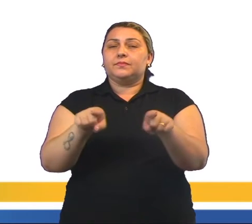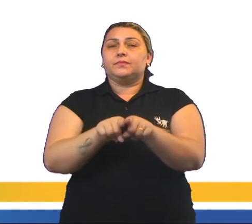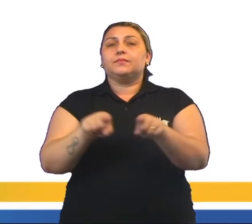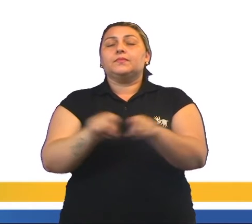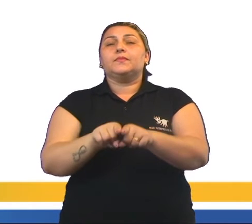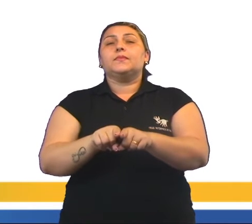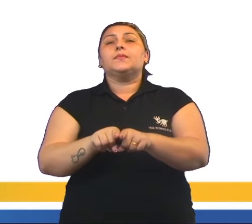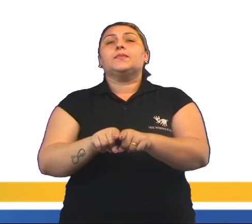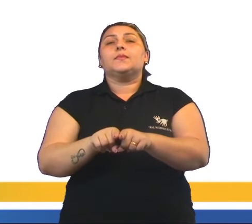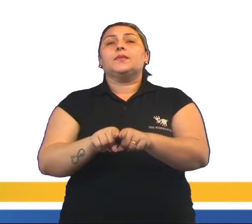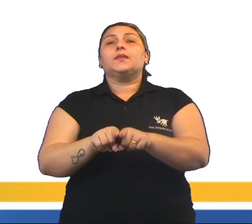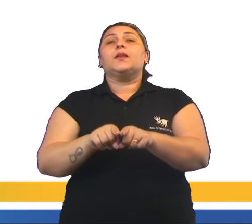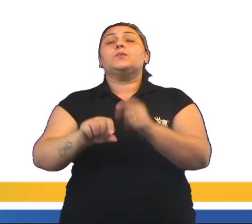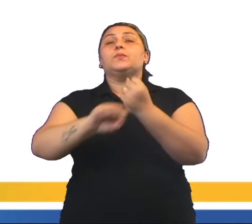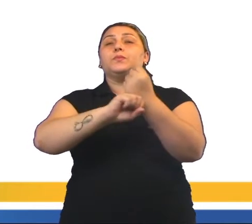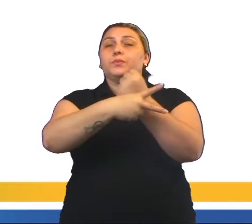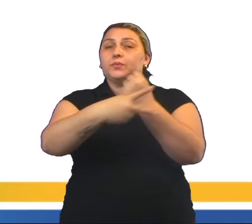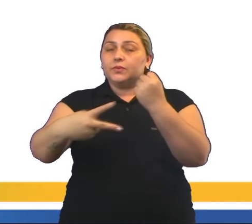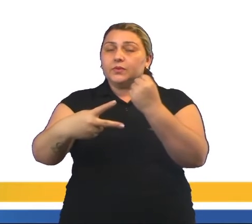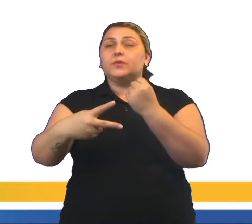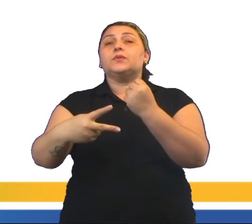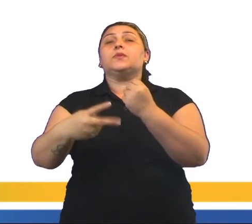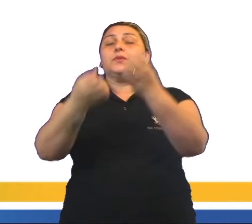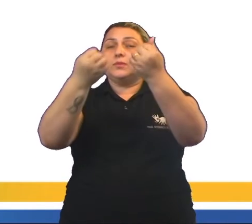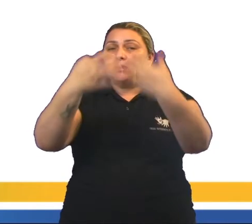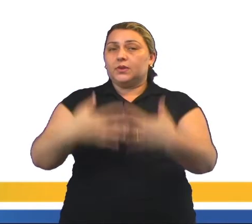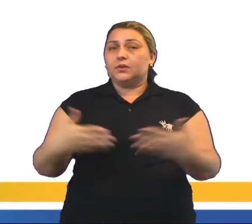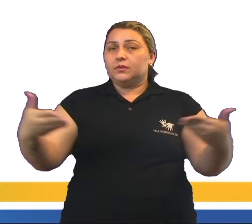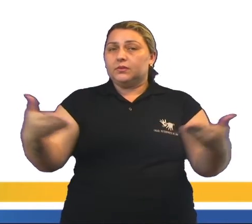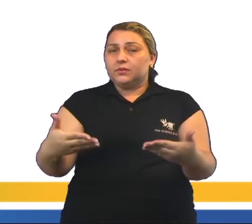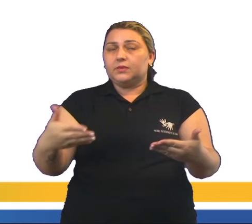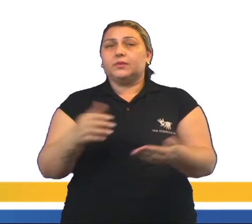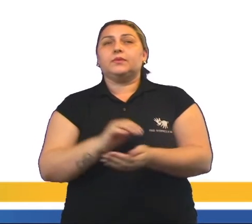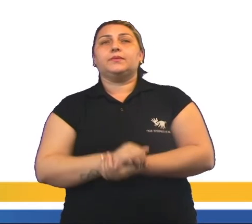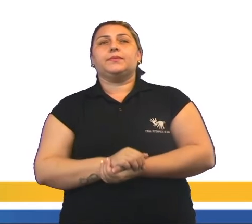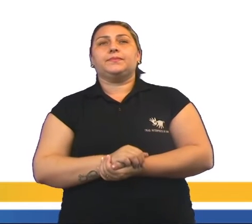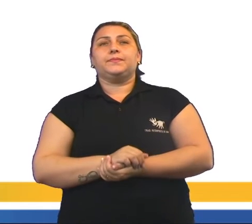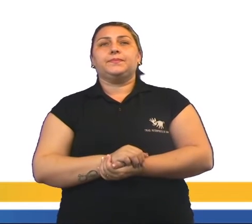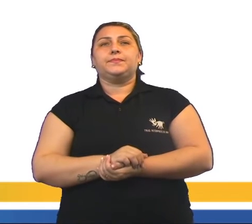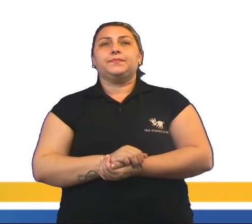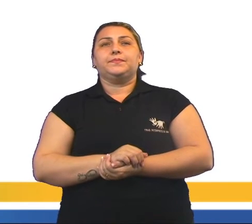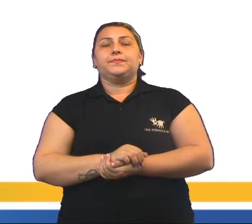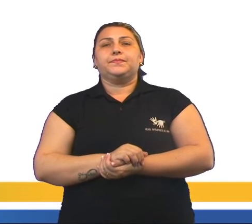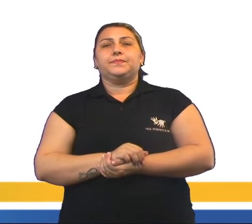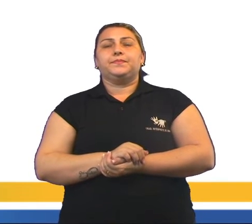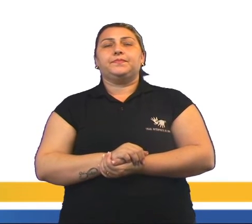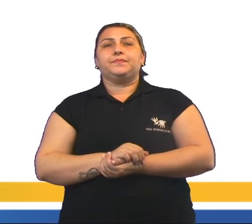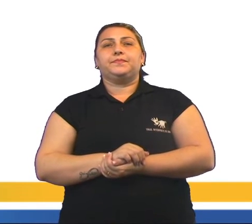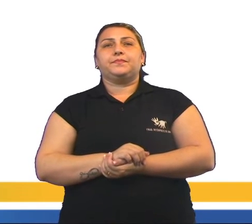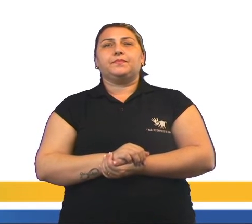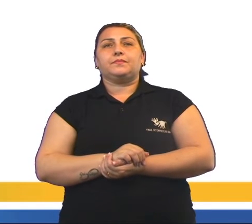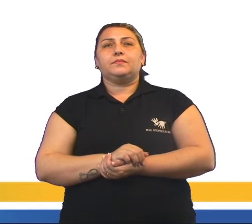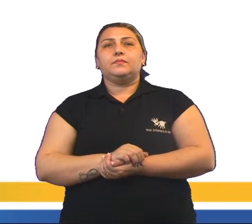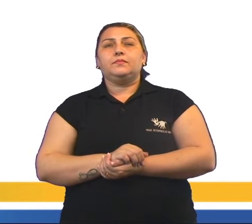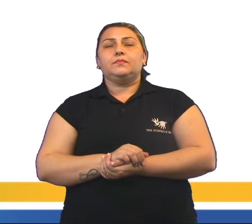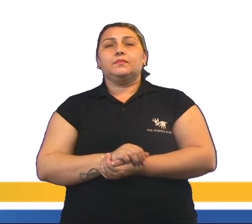isso vai gerar consequências, conforme foi mencionado agora há pouco. Vamos no comando da questão.